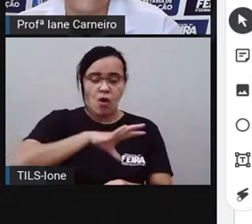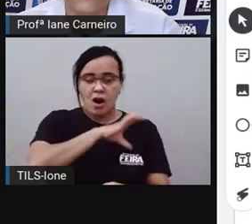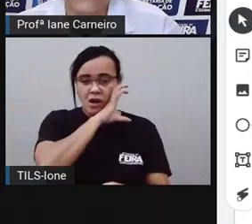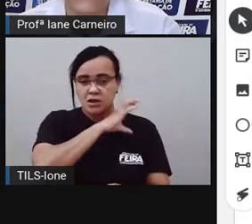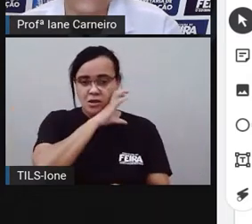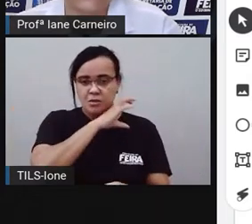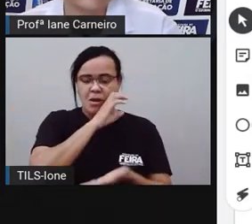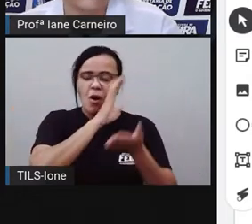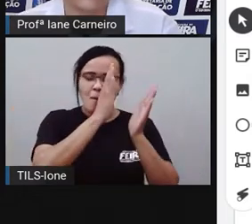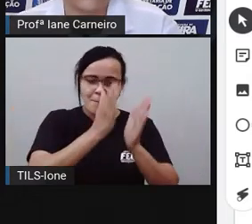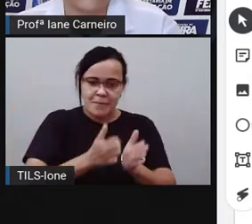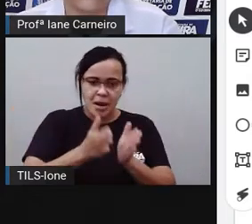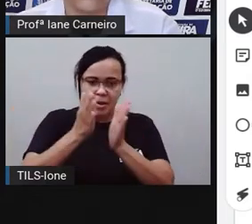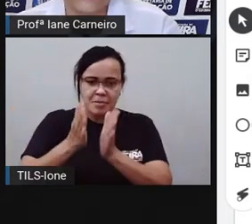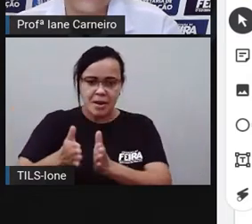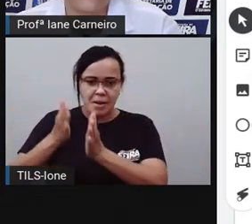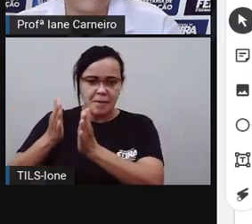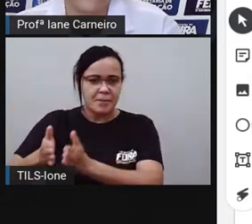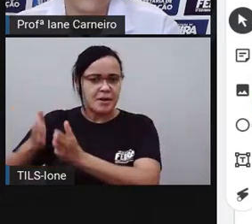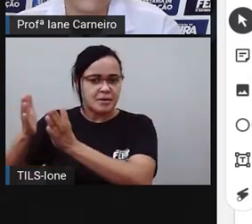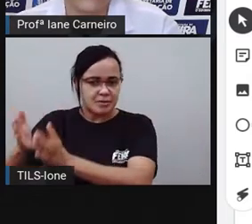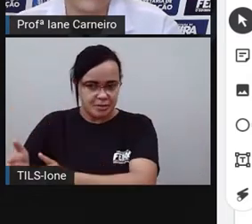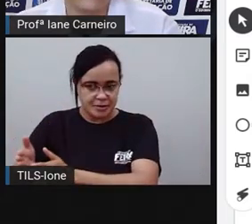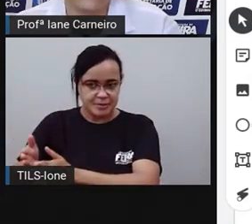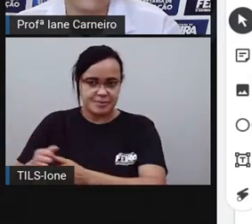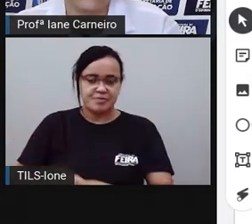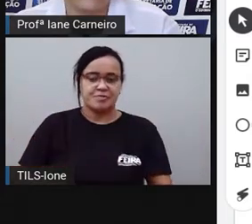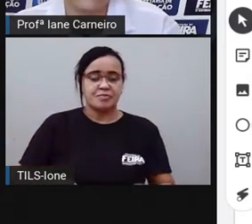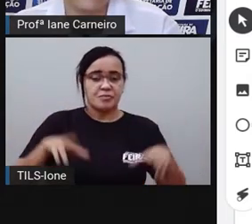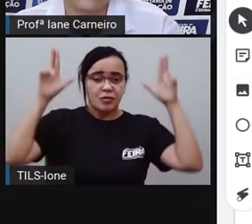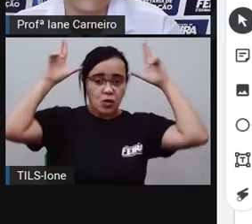sequência, né? Então, o coelho é o menor.